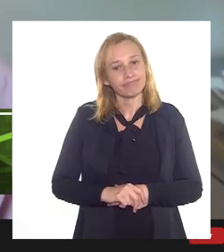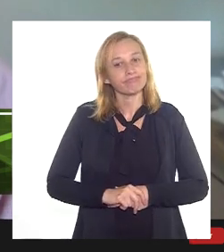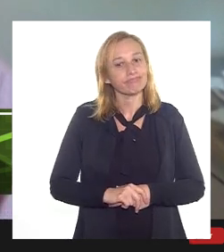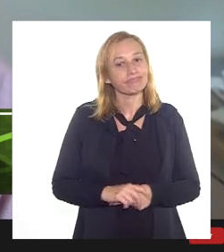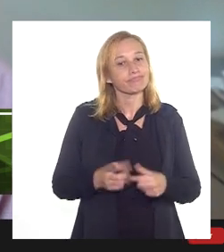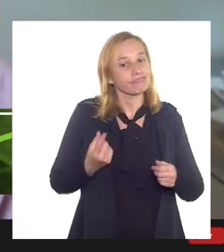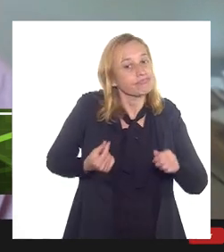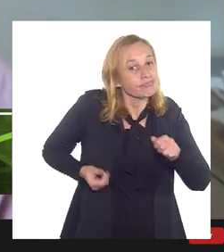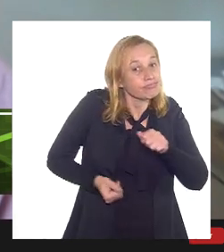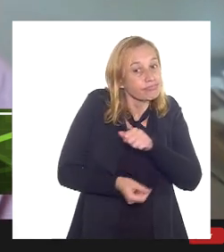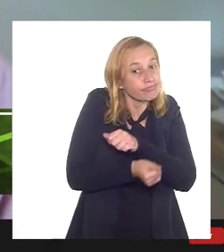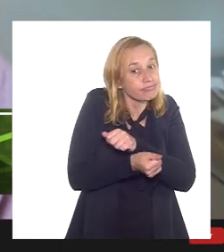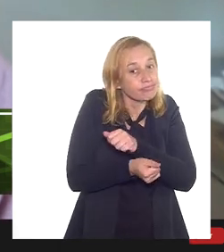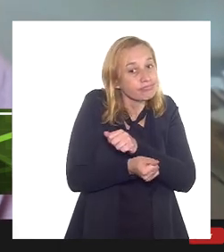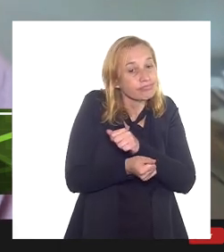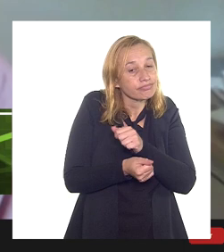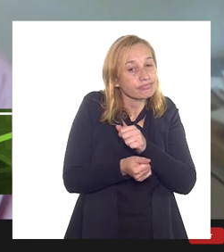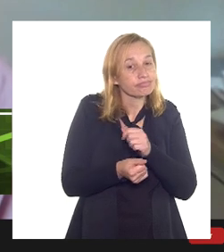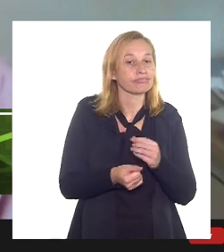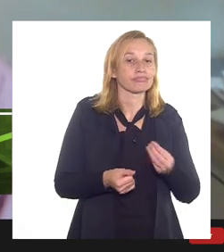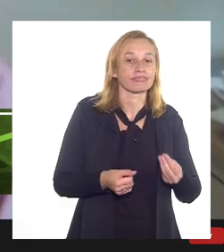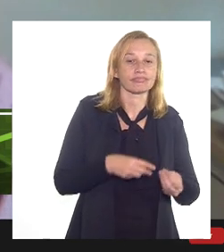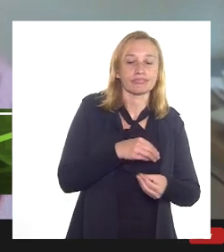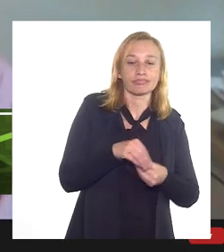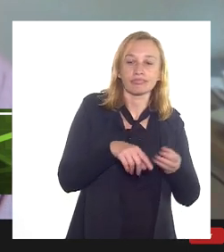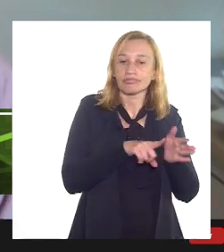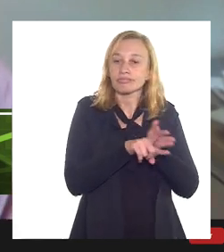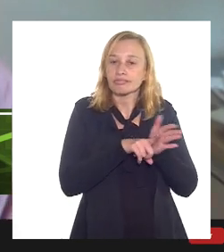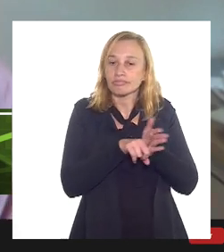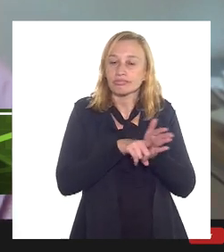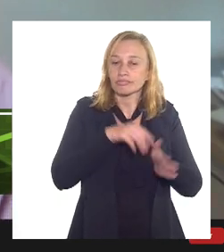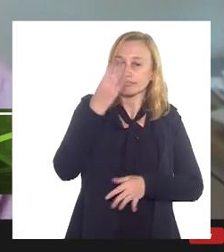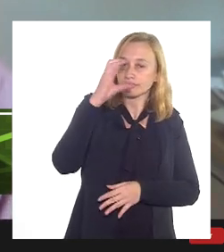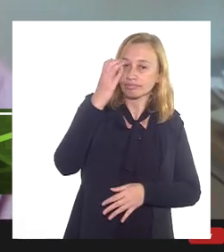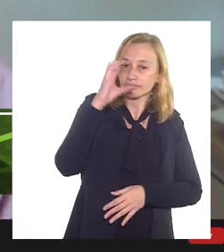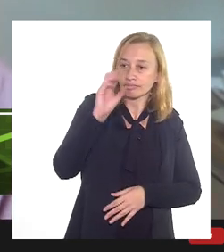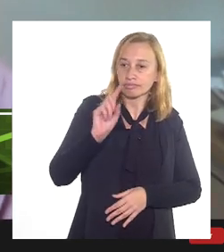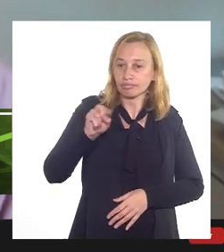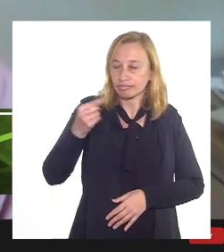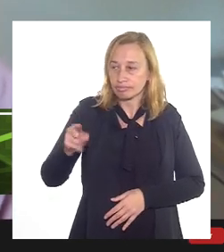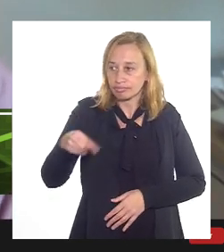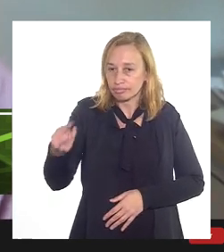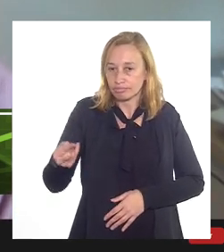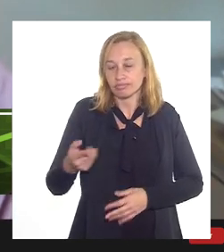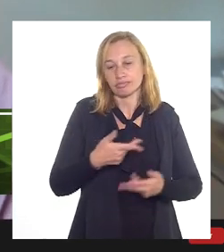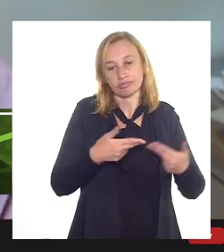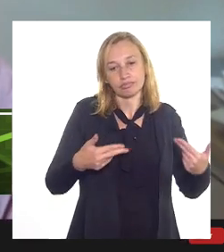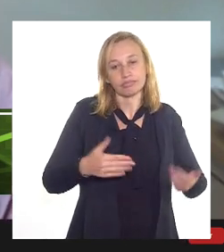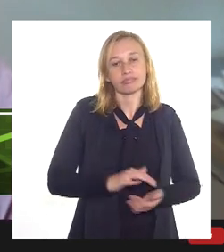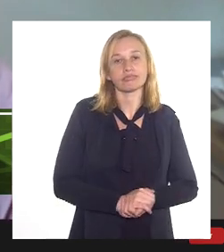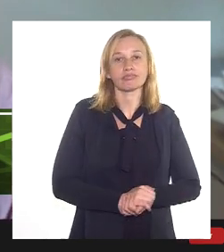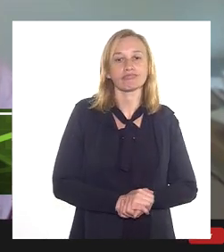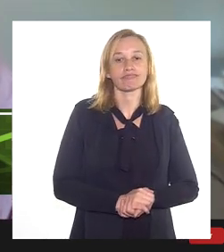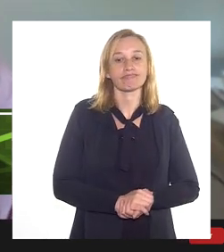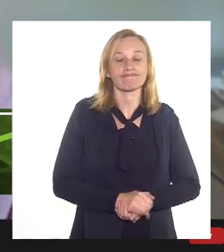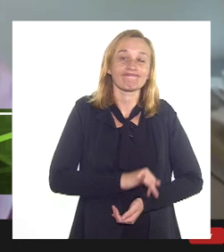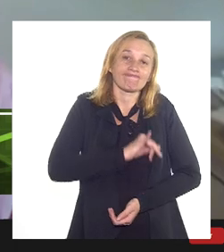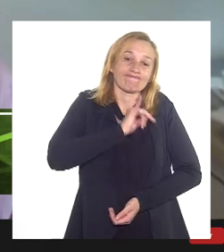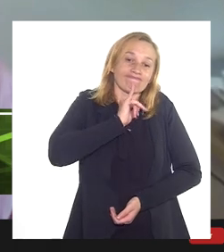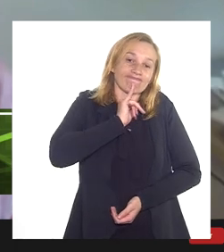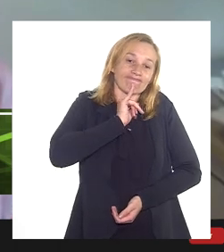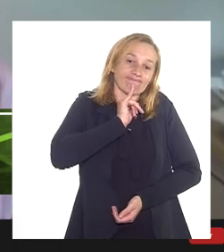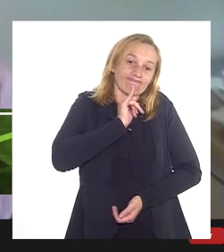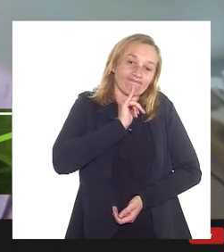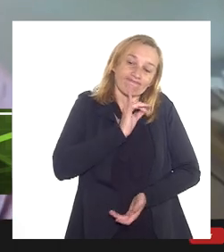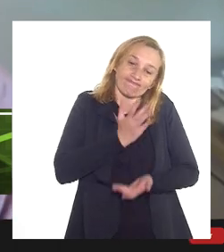investimento para envolver as pesquisas, ciência e tecnologia, etc., etc. E, infelizmente, isso